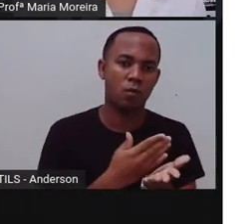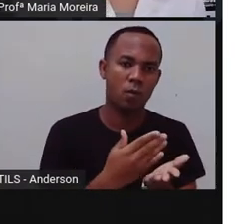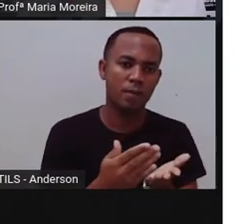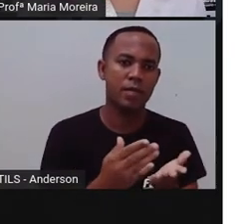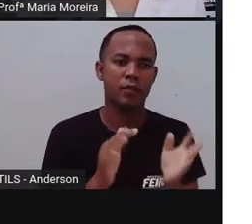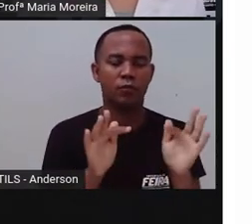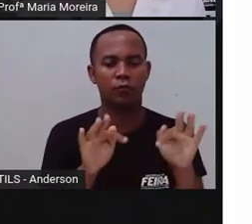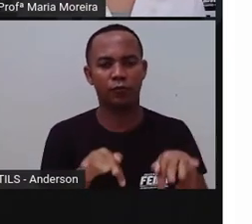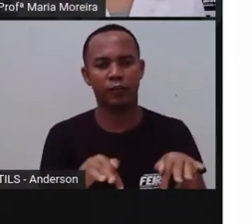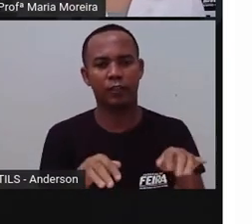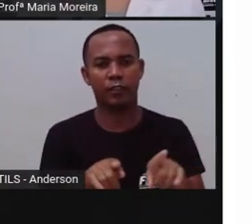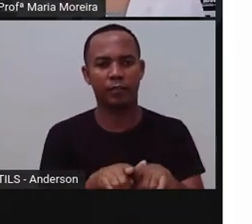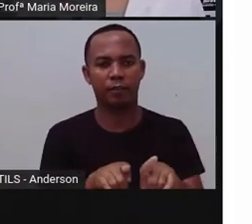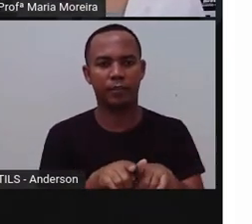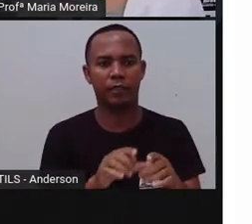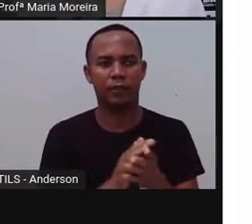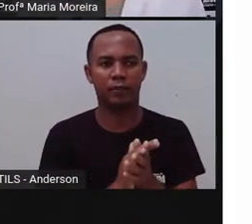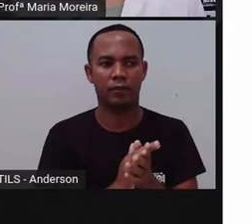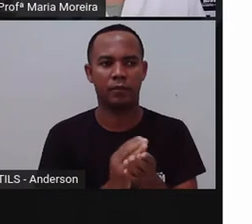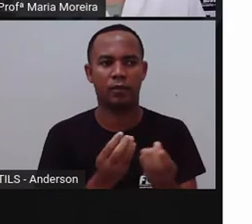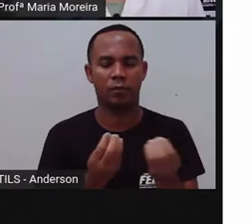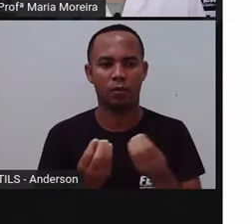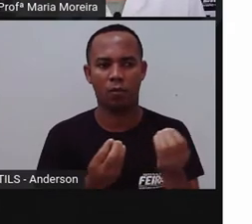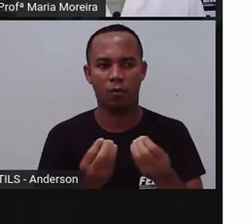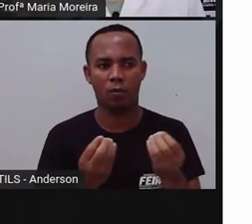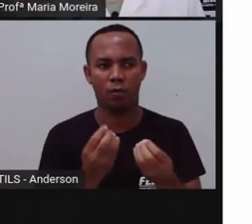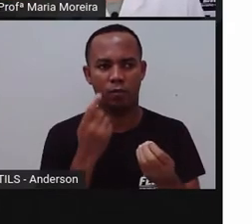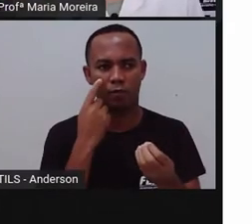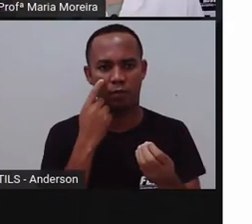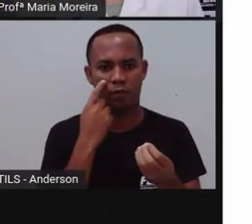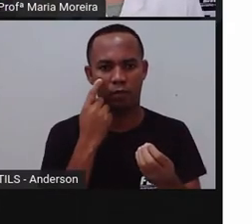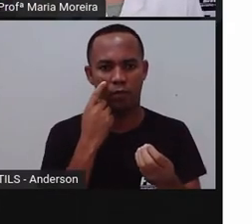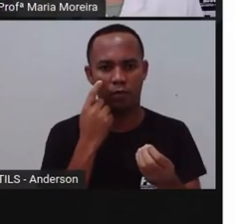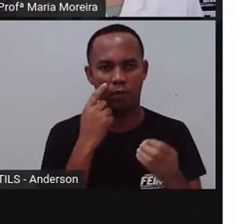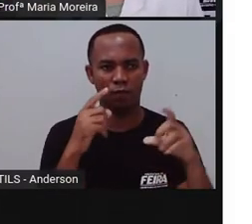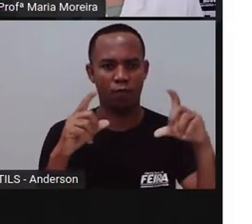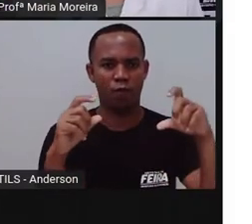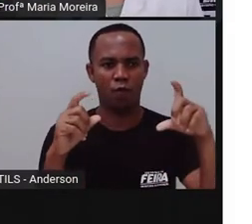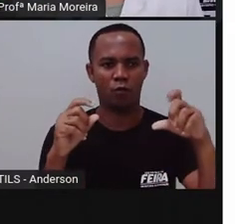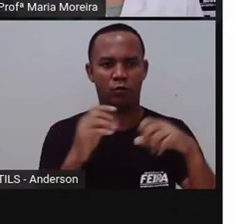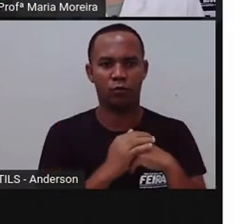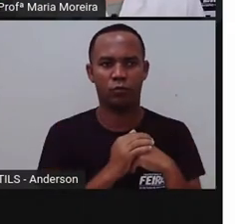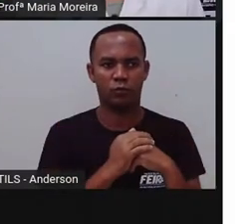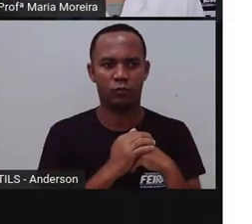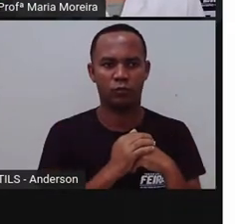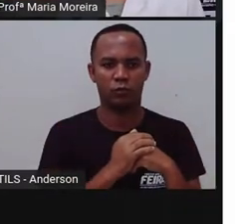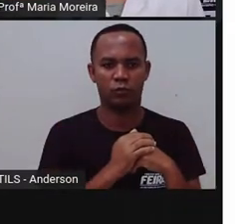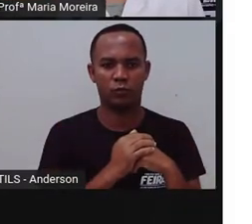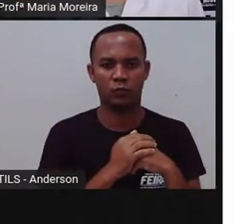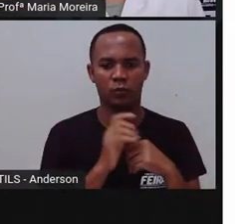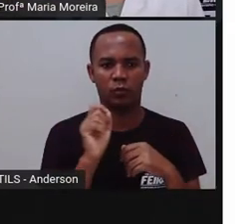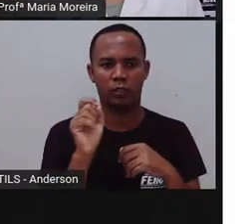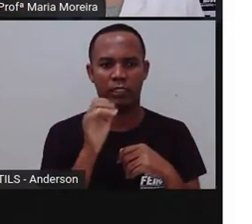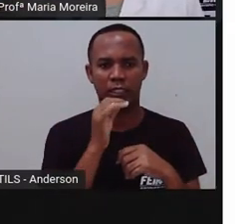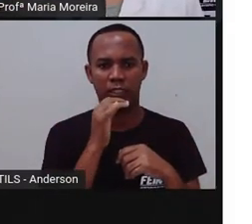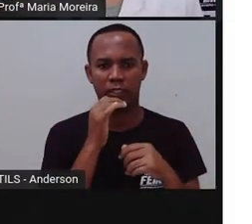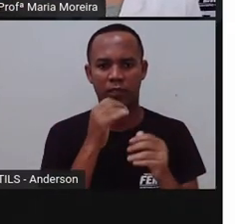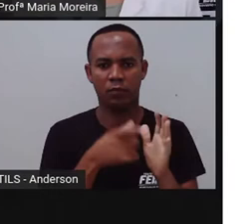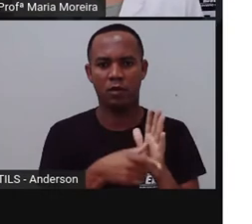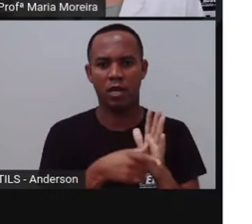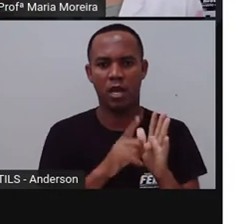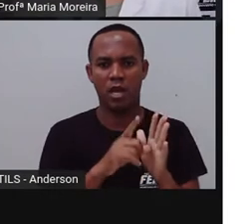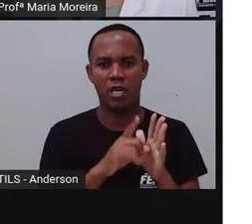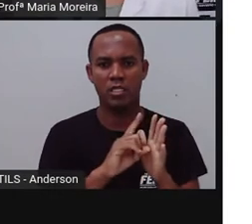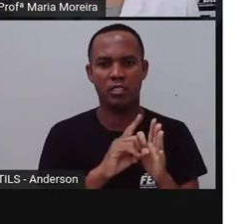E aí, gente tem, na verdade, uma avenida, né, a Pró até procurou uma foto da avenida Nóide Sergueira, que ela era, antes da pandemia,